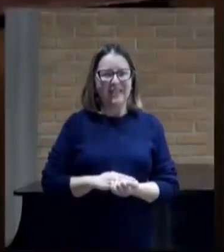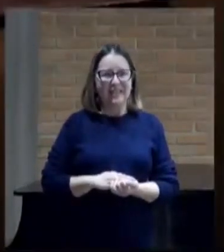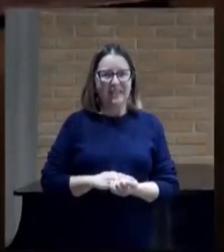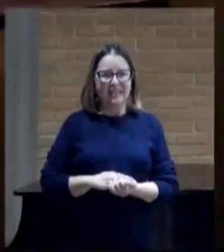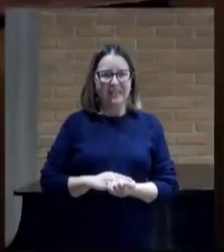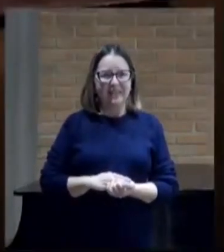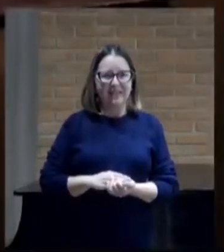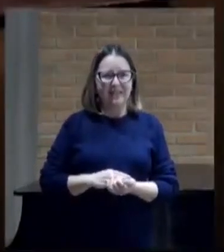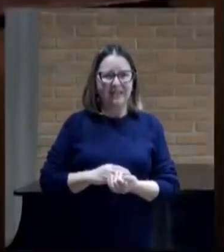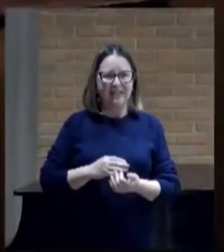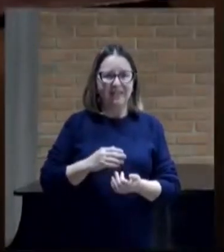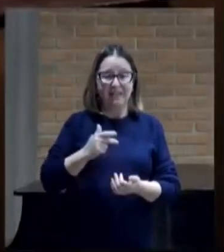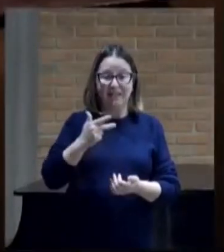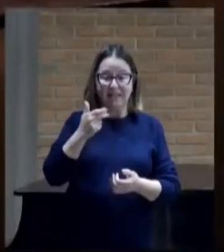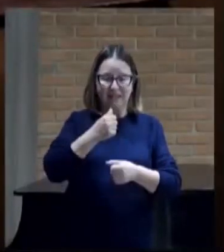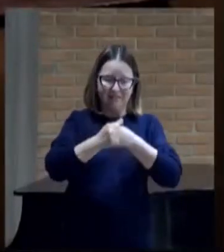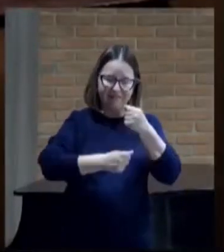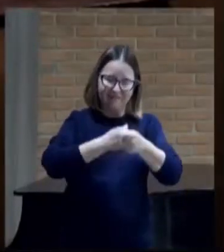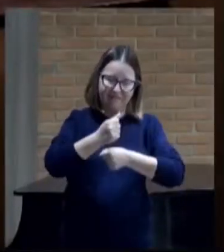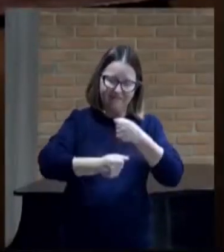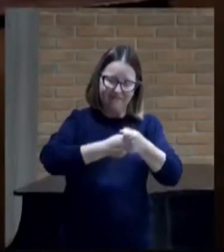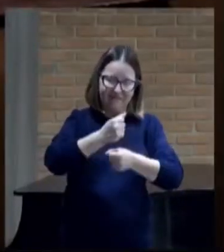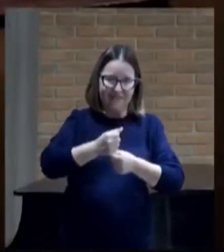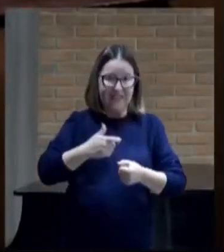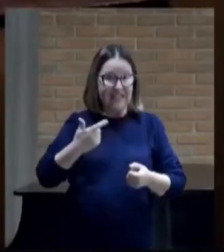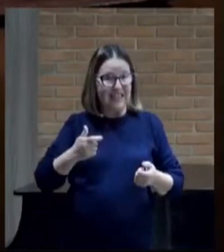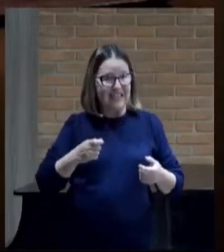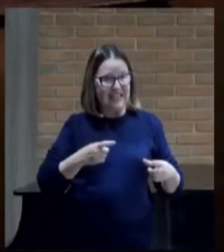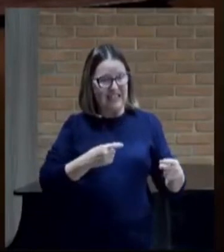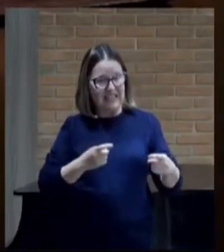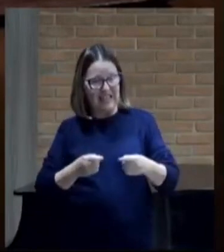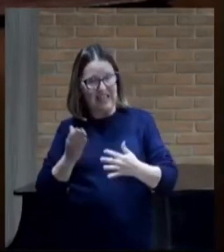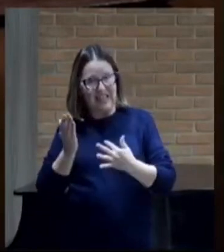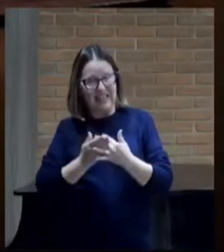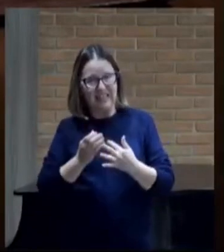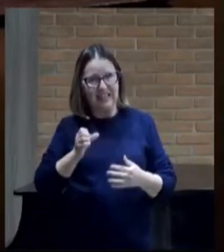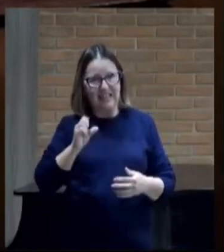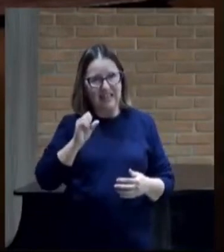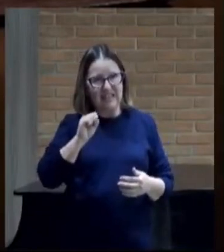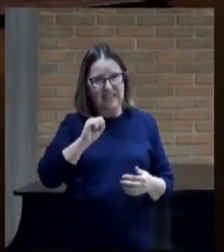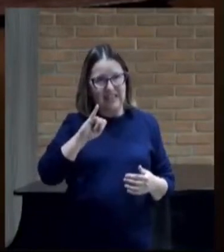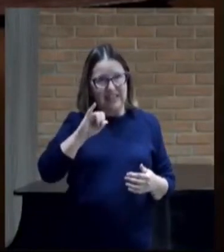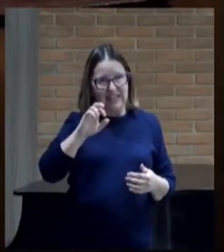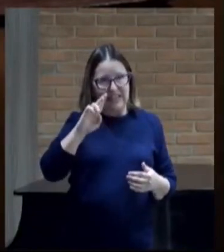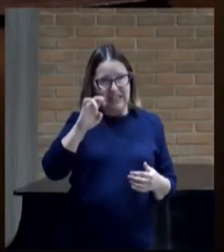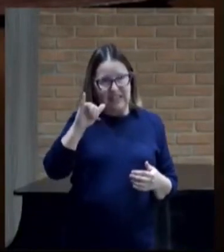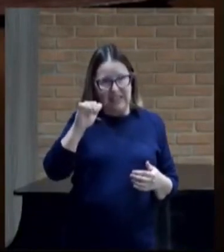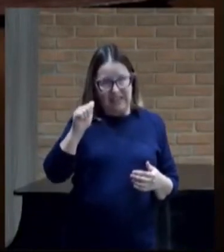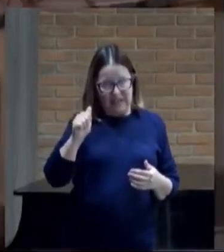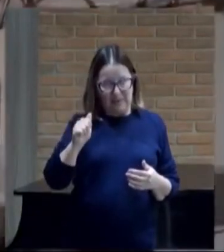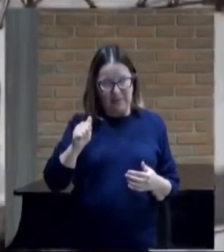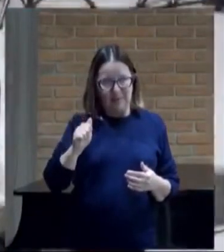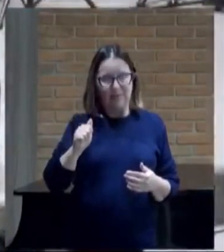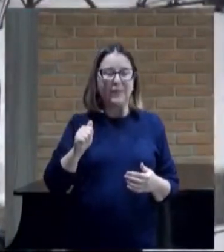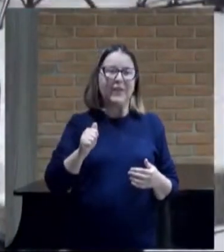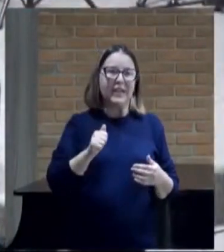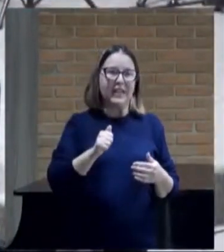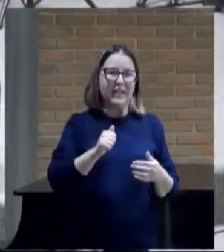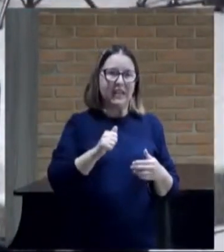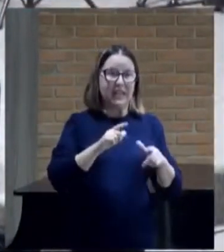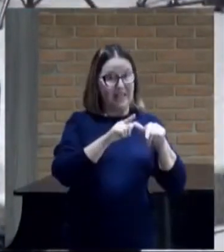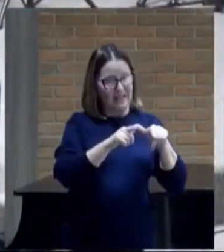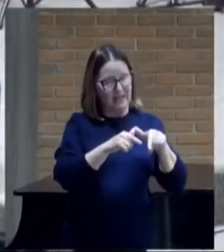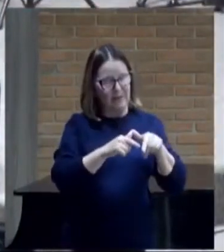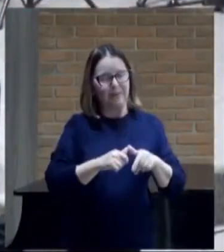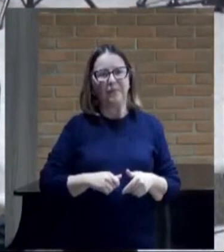Três anos se passaram, sem haver guerra, entre a Síria e Israel. Você sabe que aquilo ali, tem